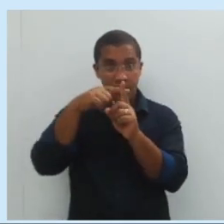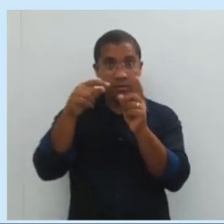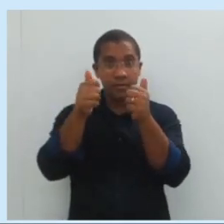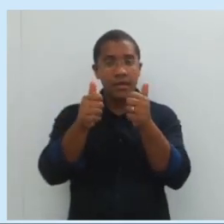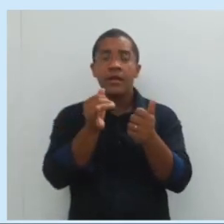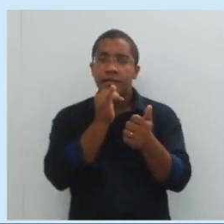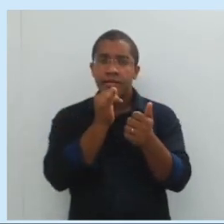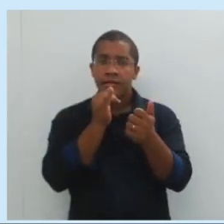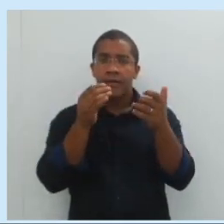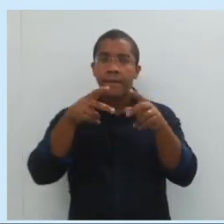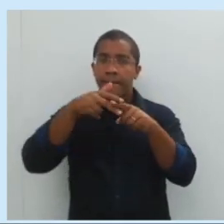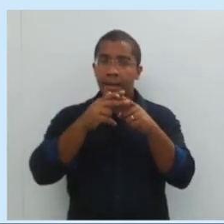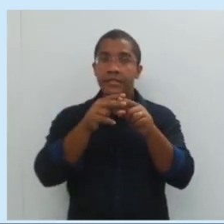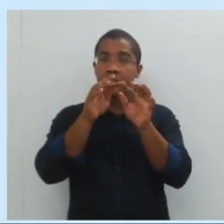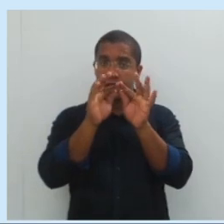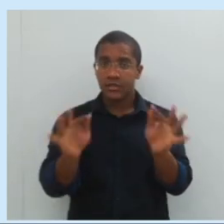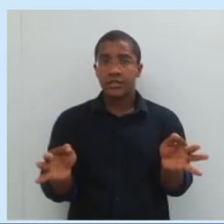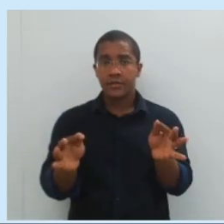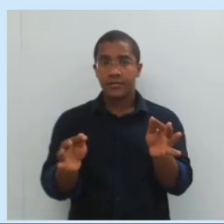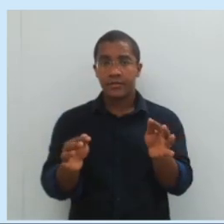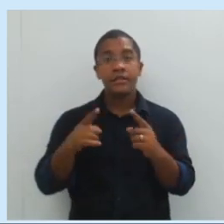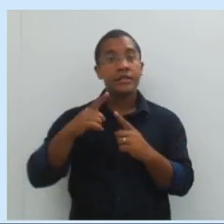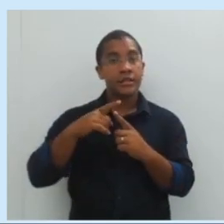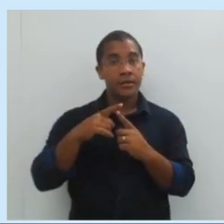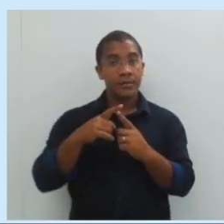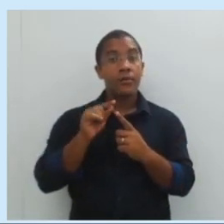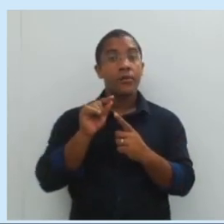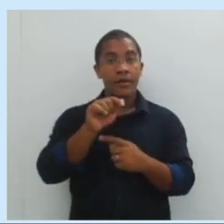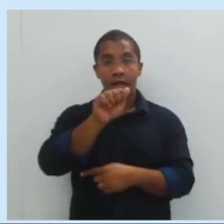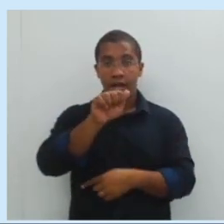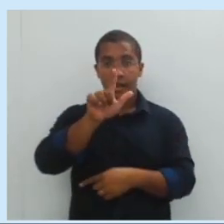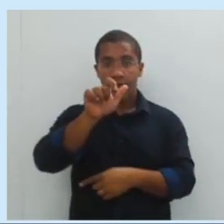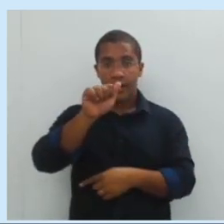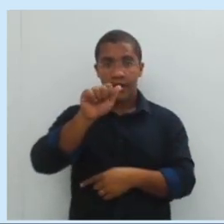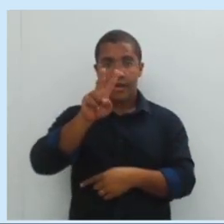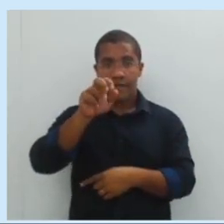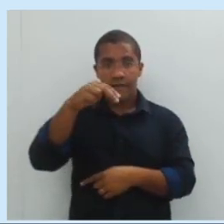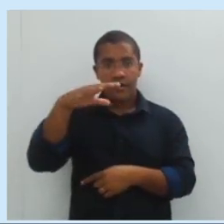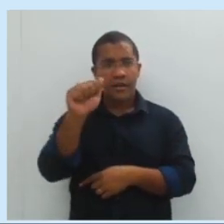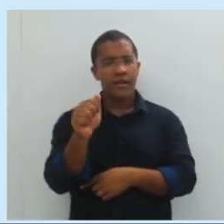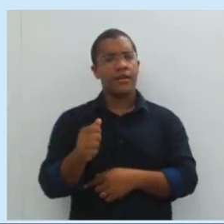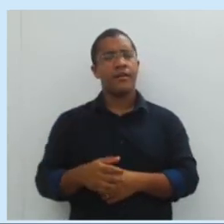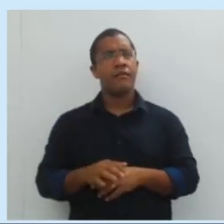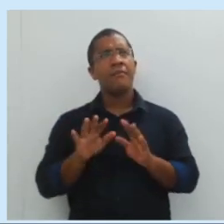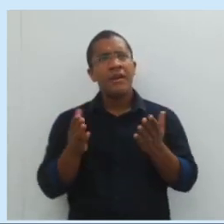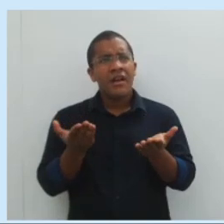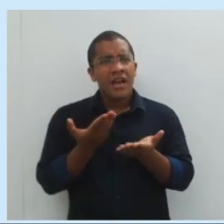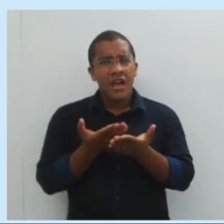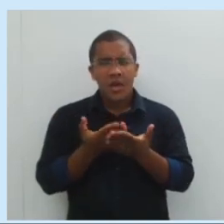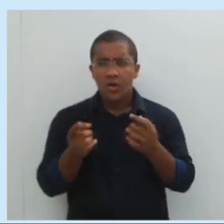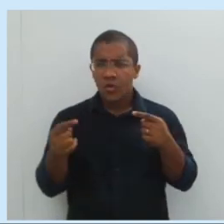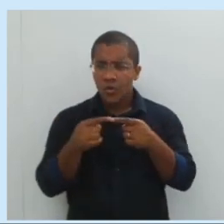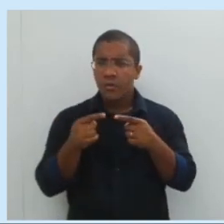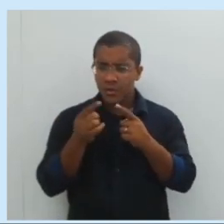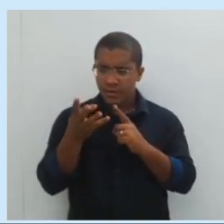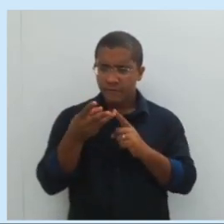os exemplos de máquinas simples, tipo alavanca. Mas, Dantas, esta aula tem